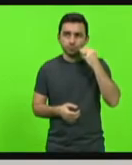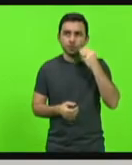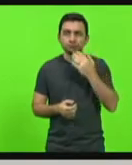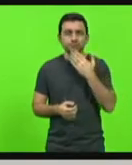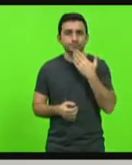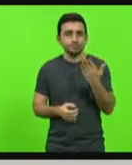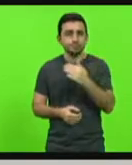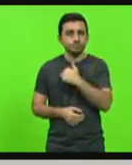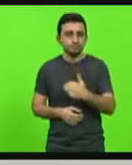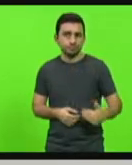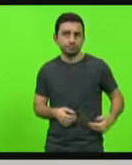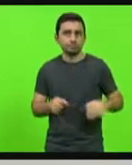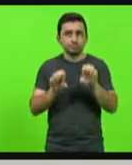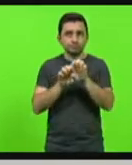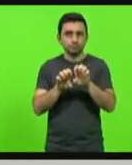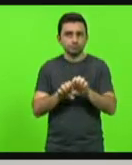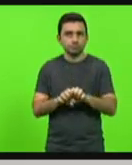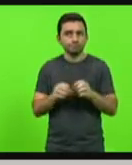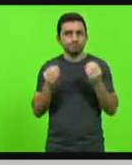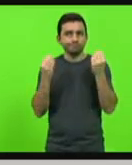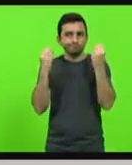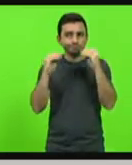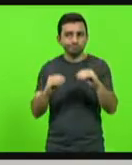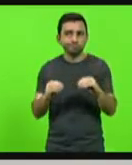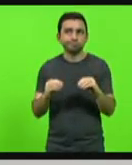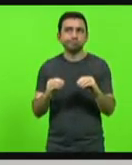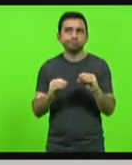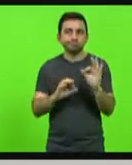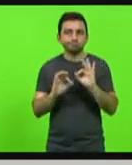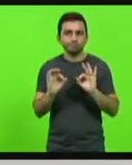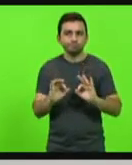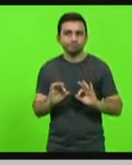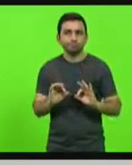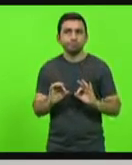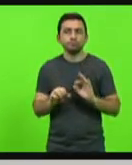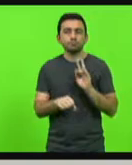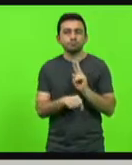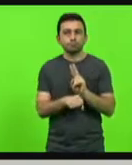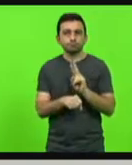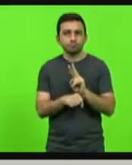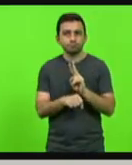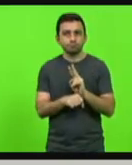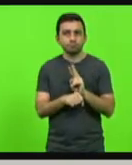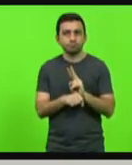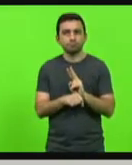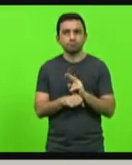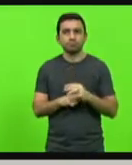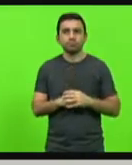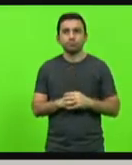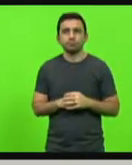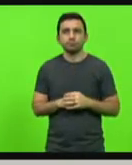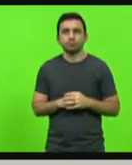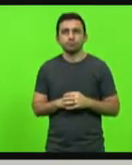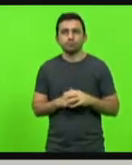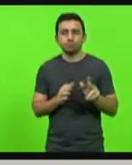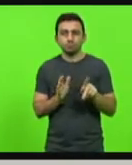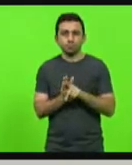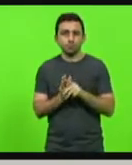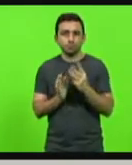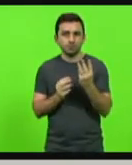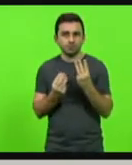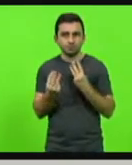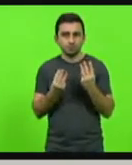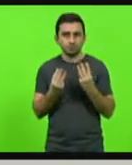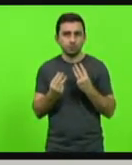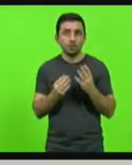ao ministro da Infraestrutura pela instalação de proteções na terceira faixa da rodovia